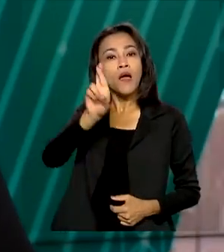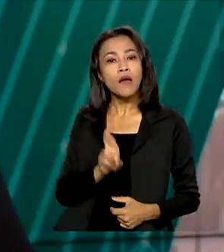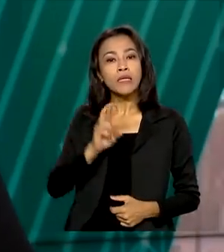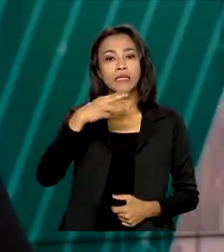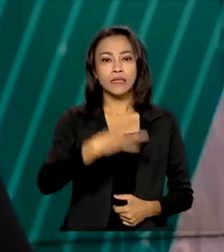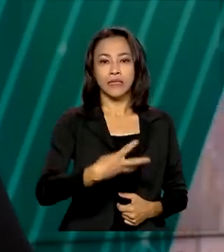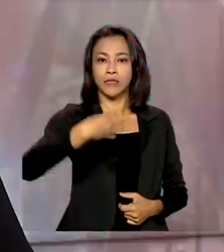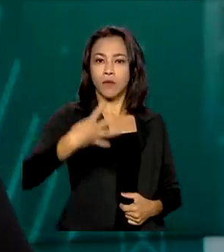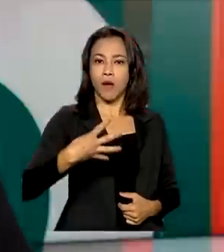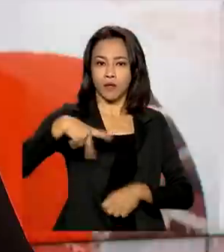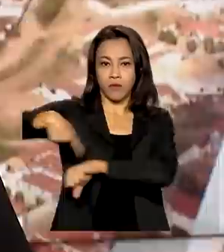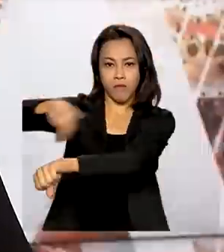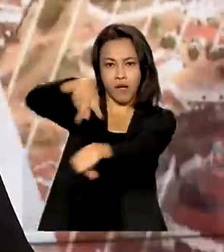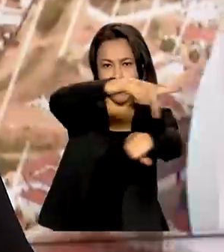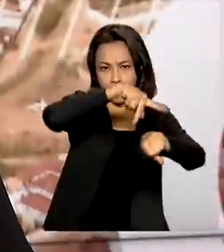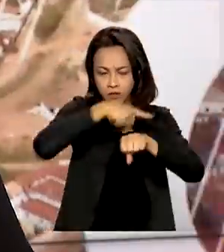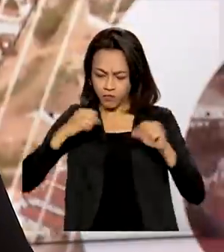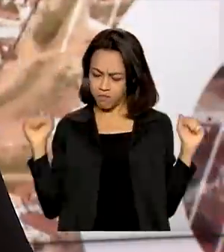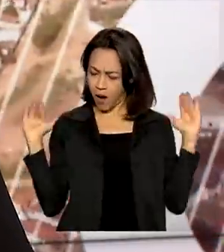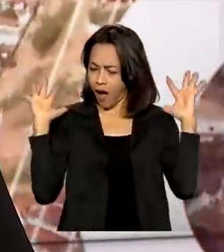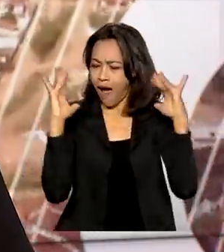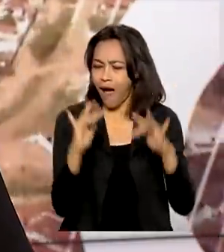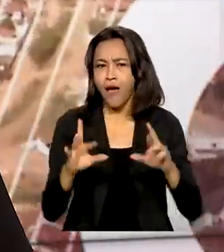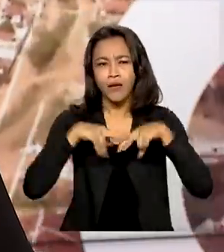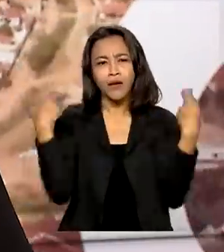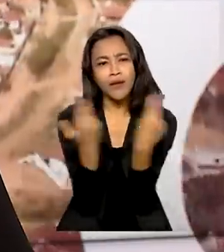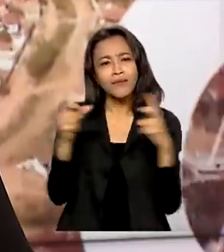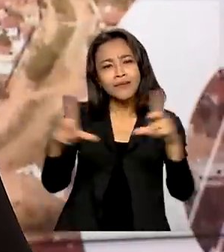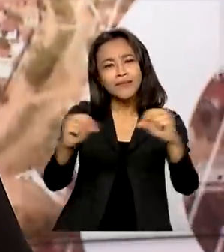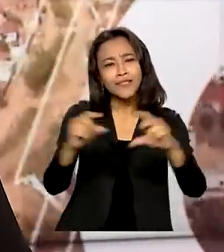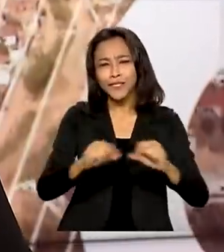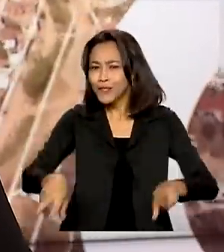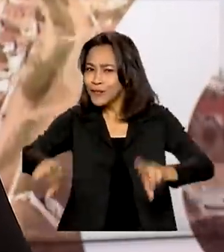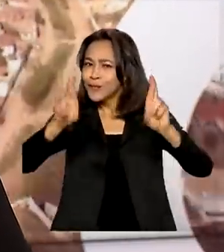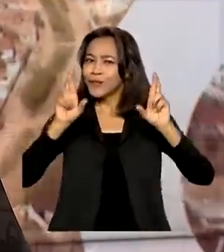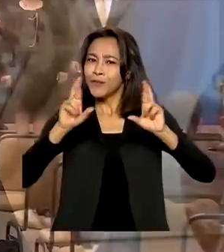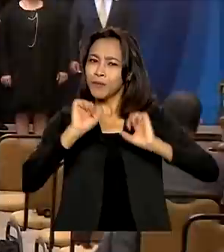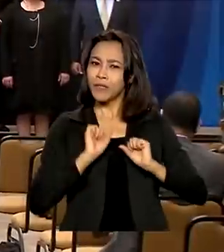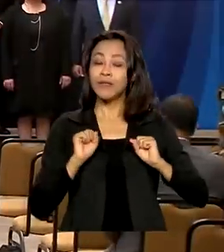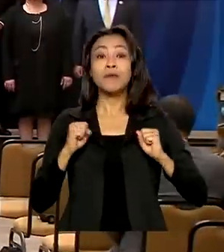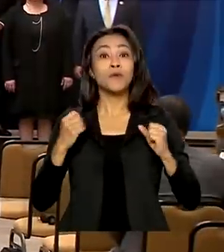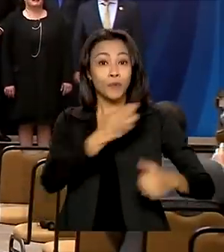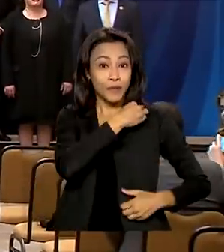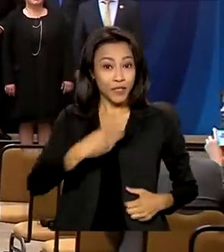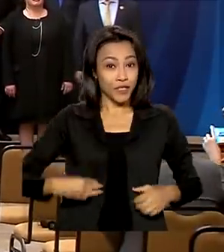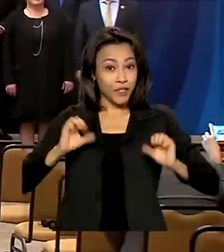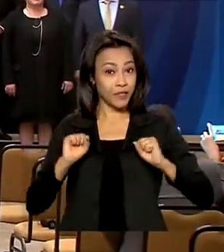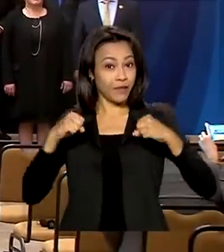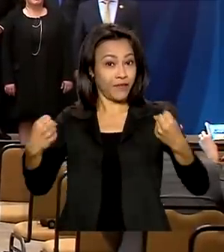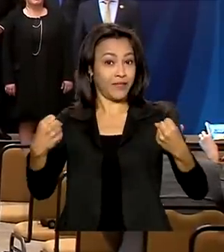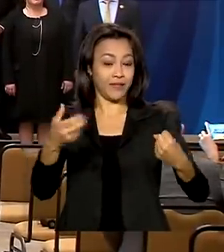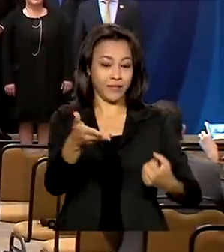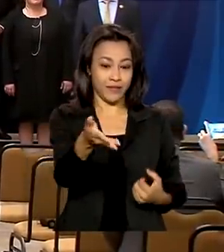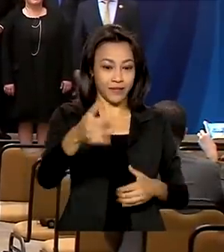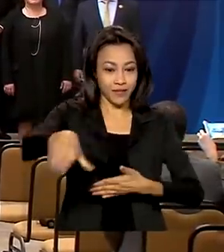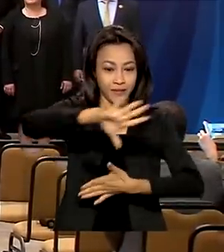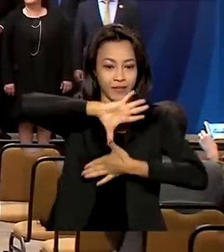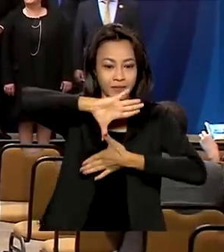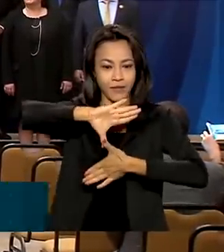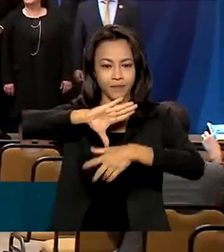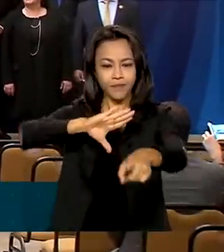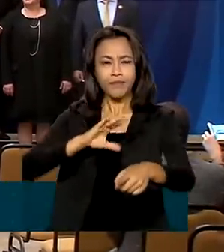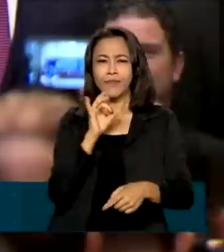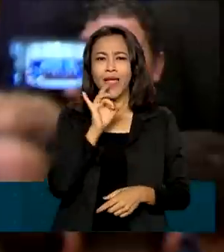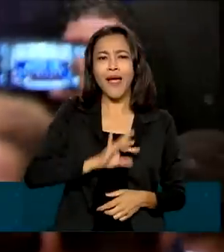estão reunidos em Brasília para a Conferência de Ministros da Defesa das Américas. A cada dois anos, um país é